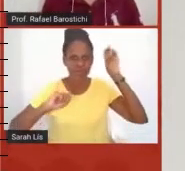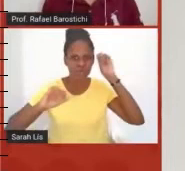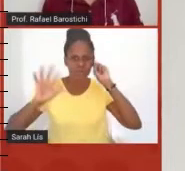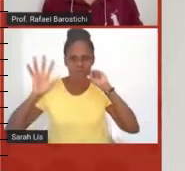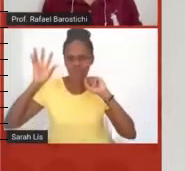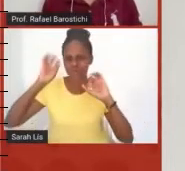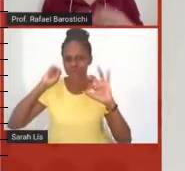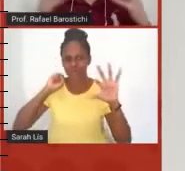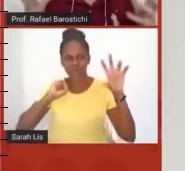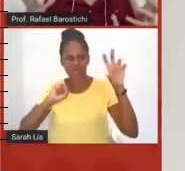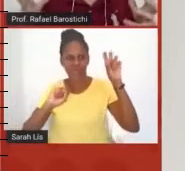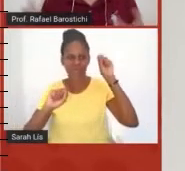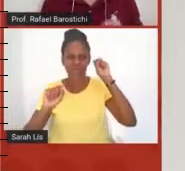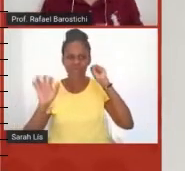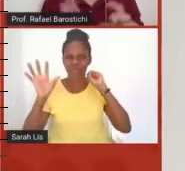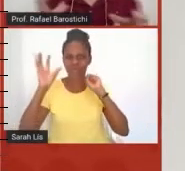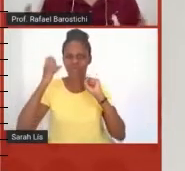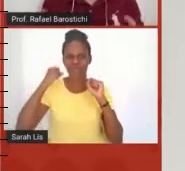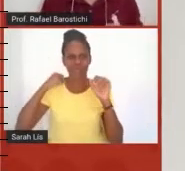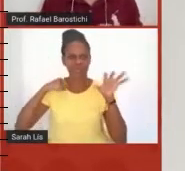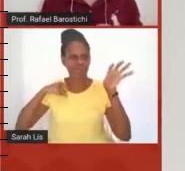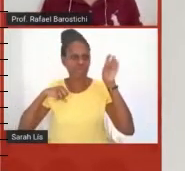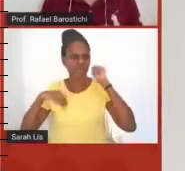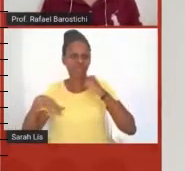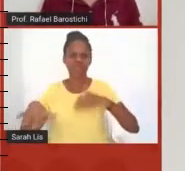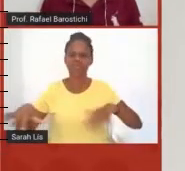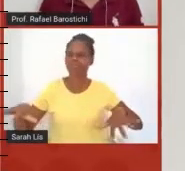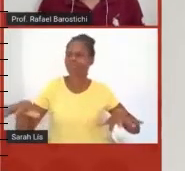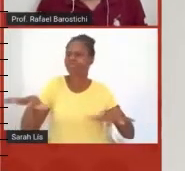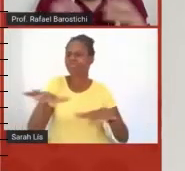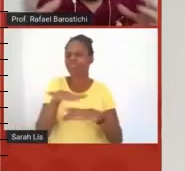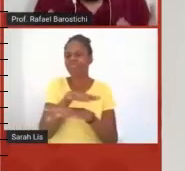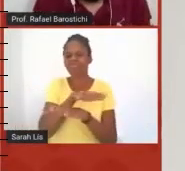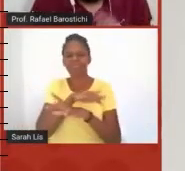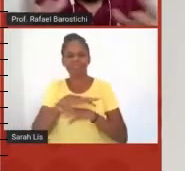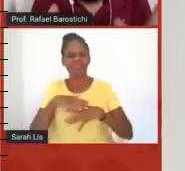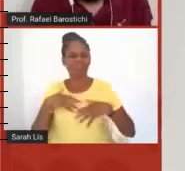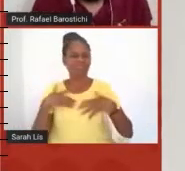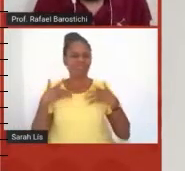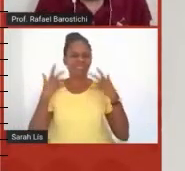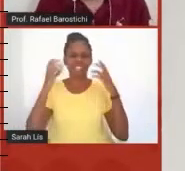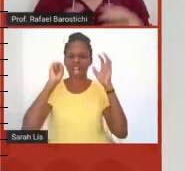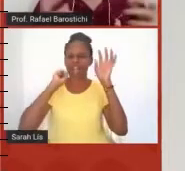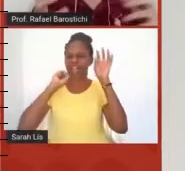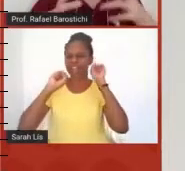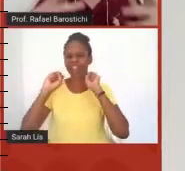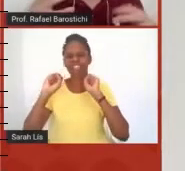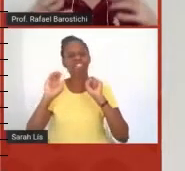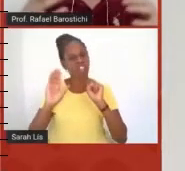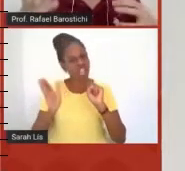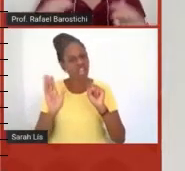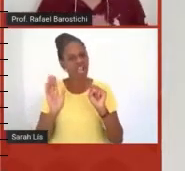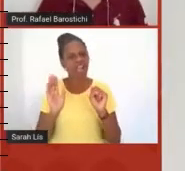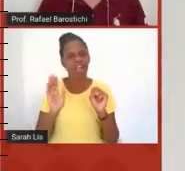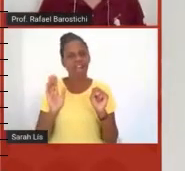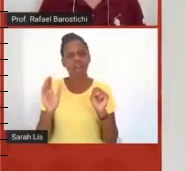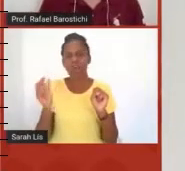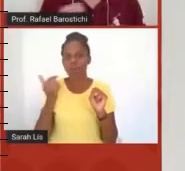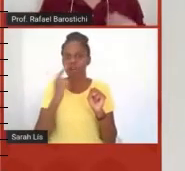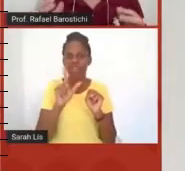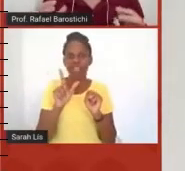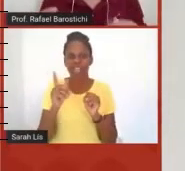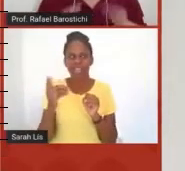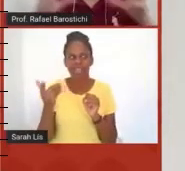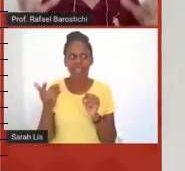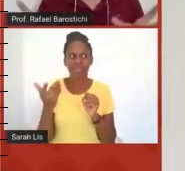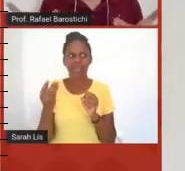naquele clima, né, já entrando todos ali no mesmo, na